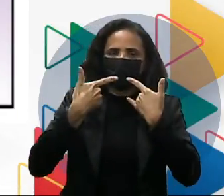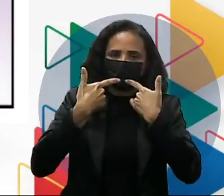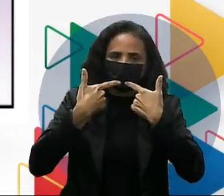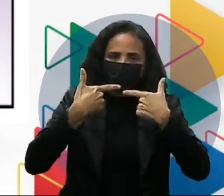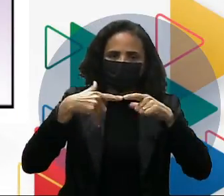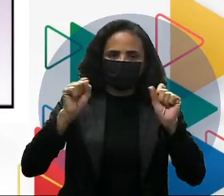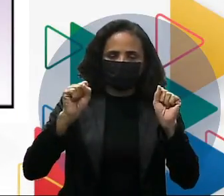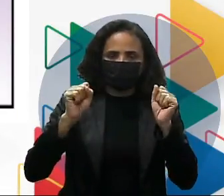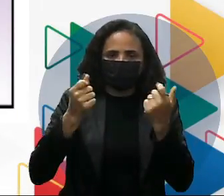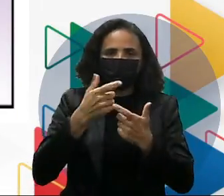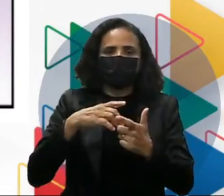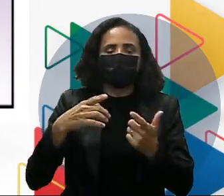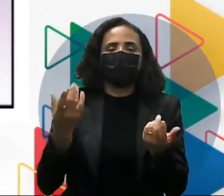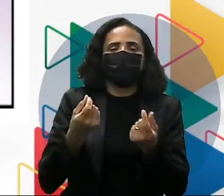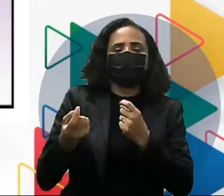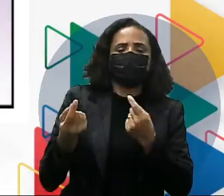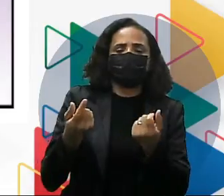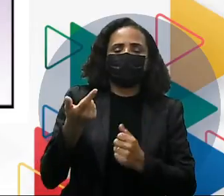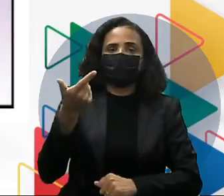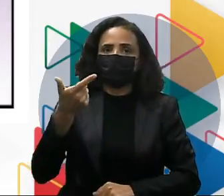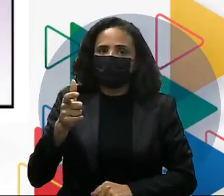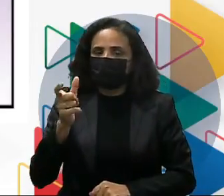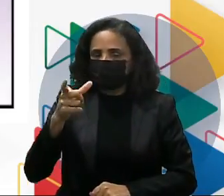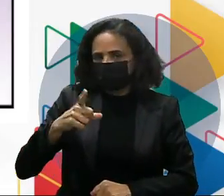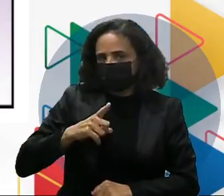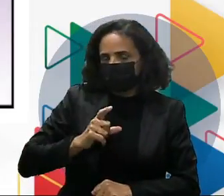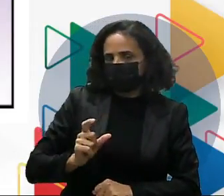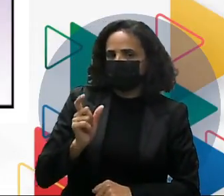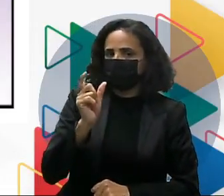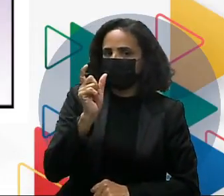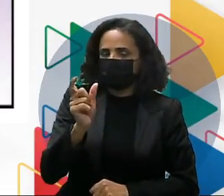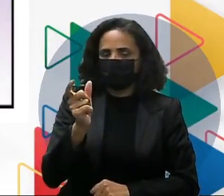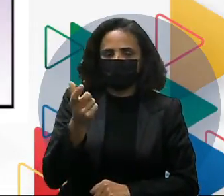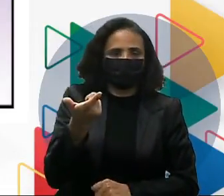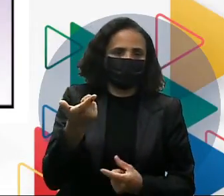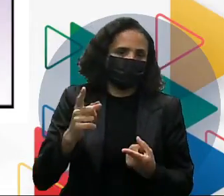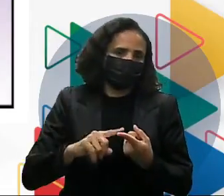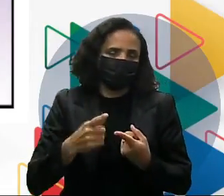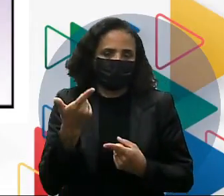verbal e não verbal. Vamos lá!